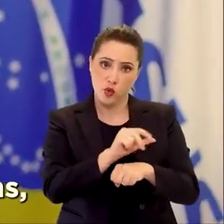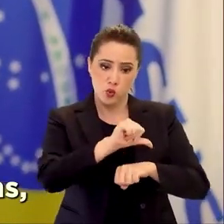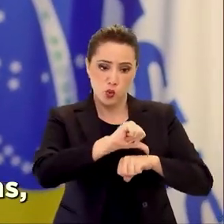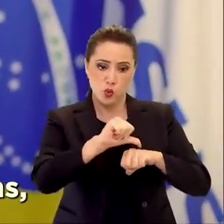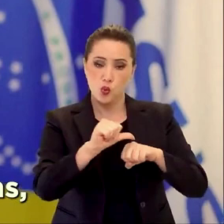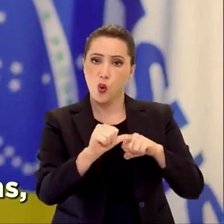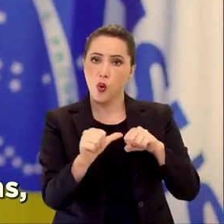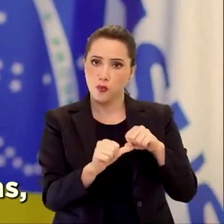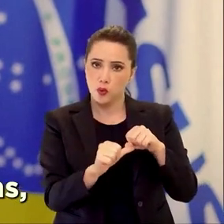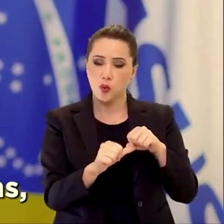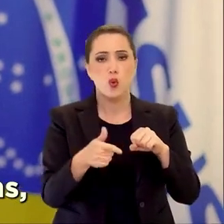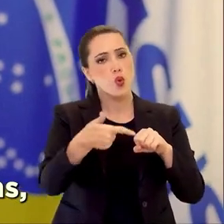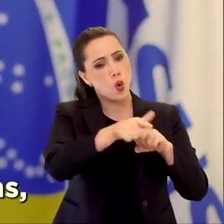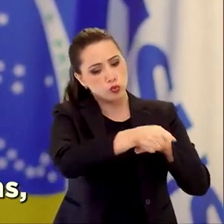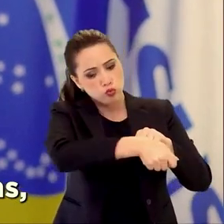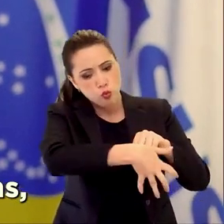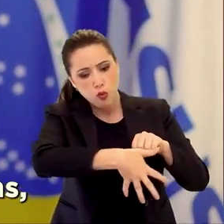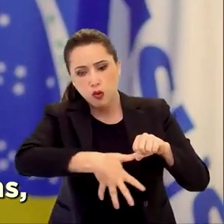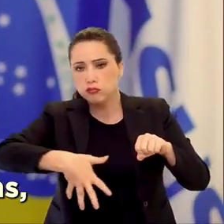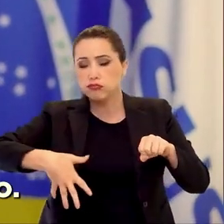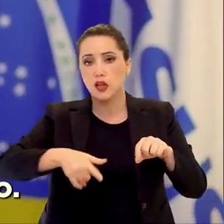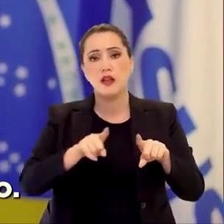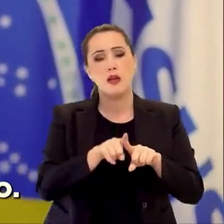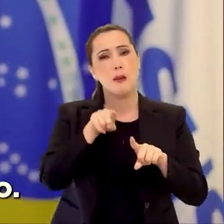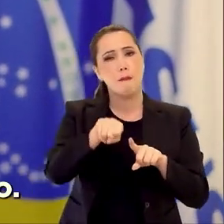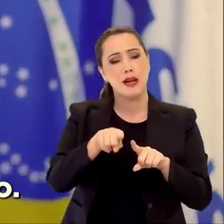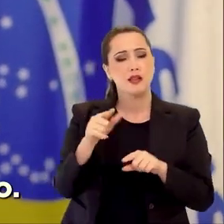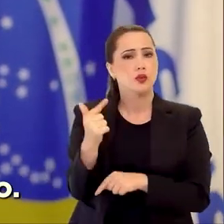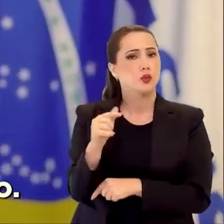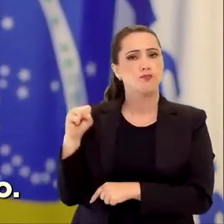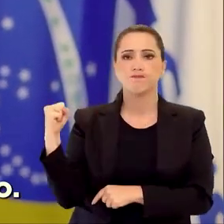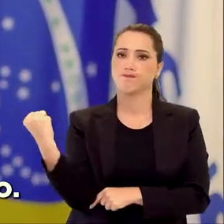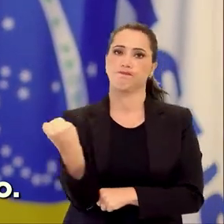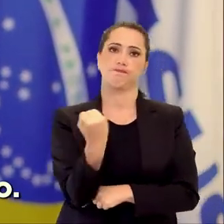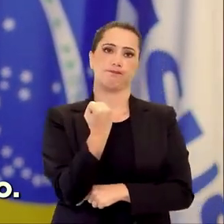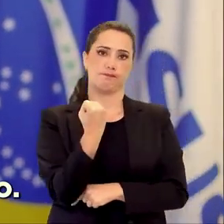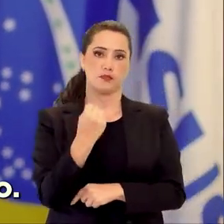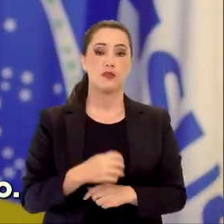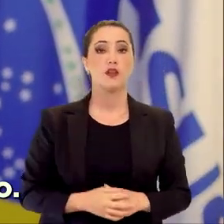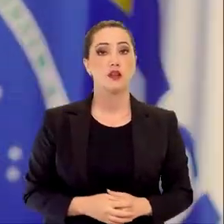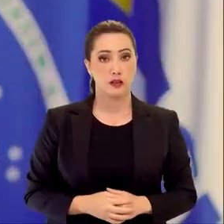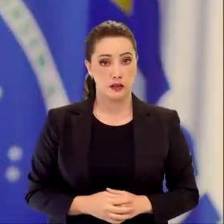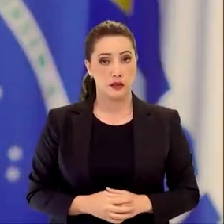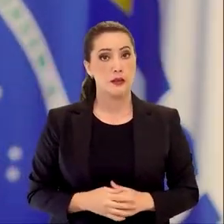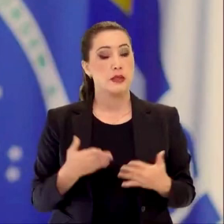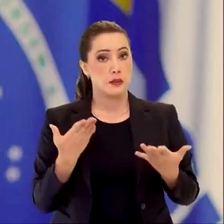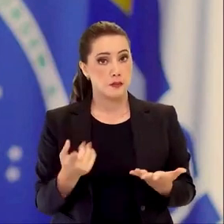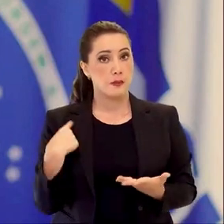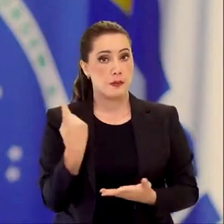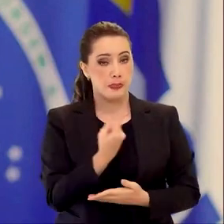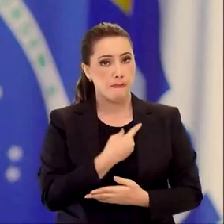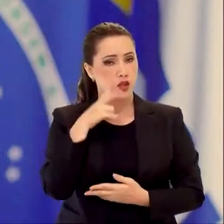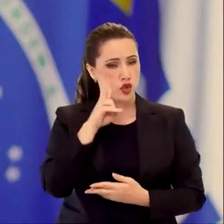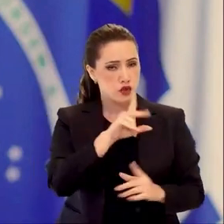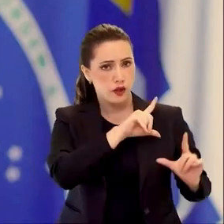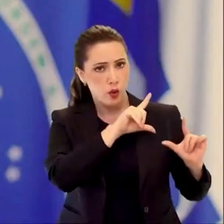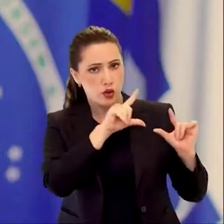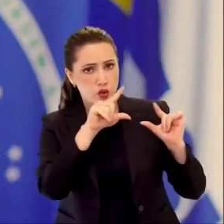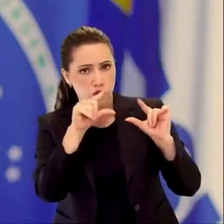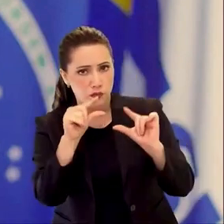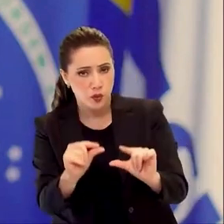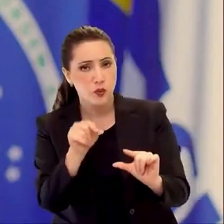Ômicron e suas sublinhagens, sem o agravamento do quadro sanitário. Temos uma redução